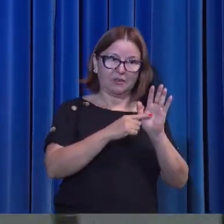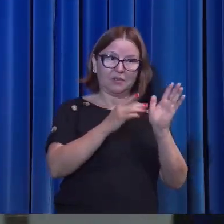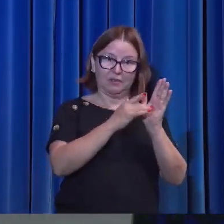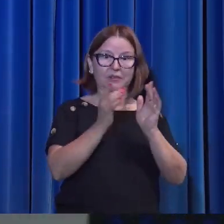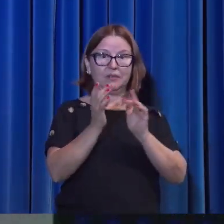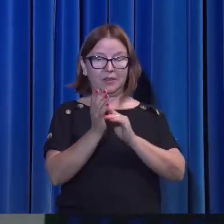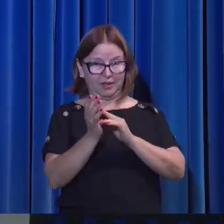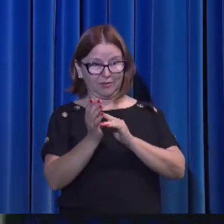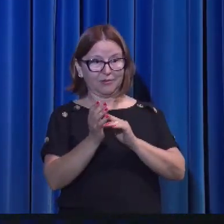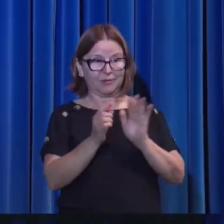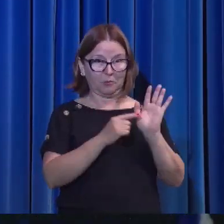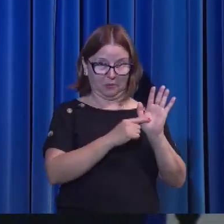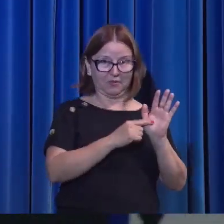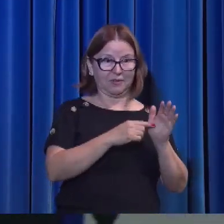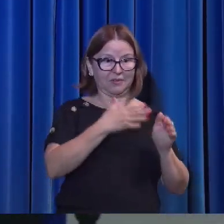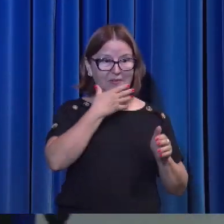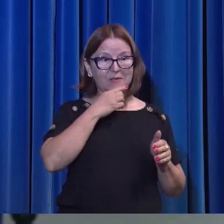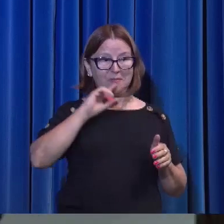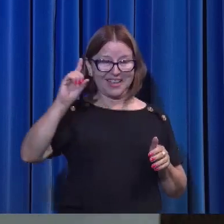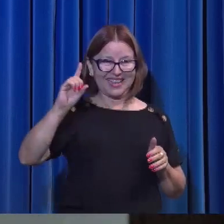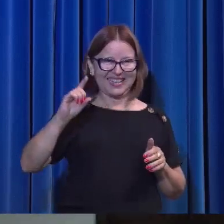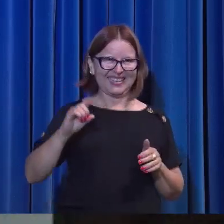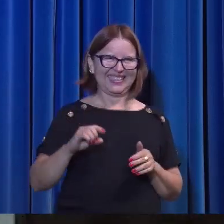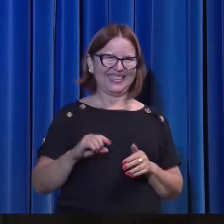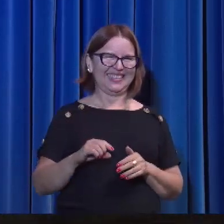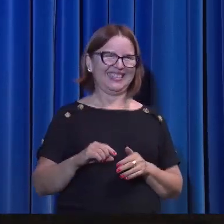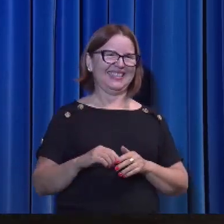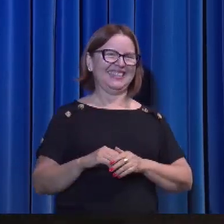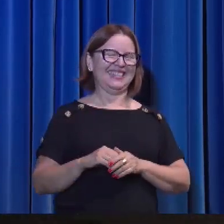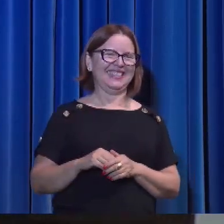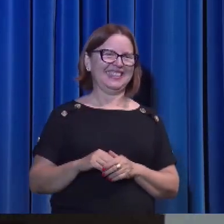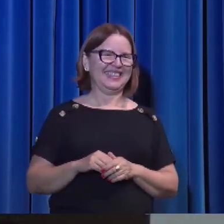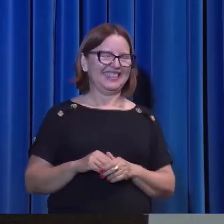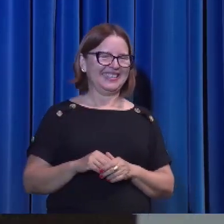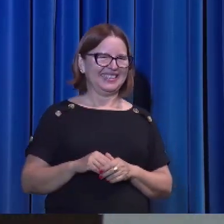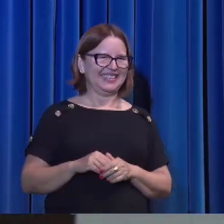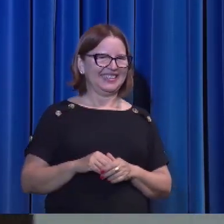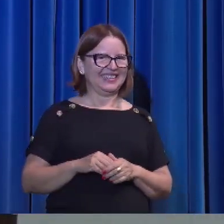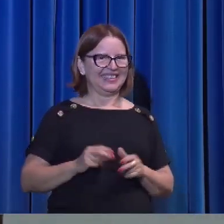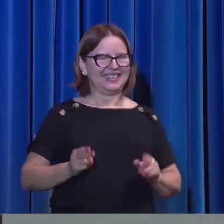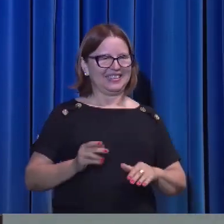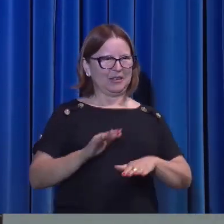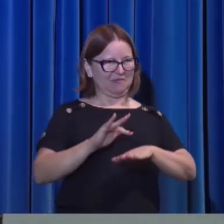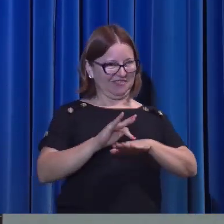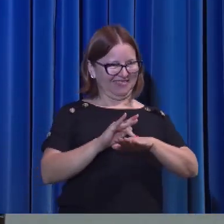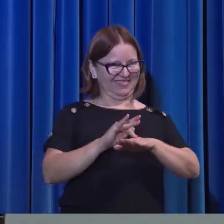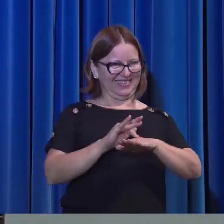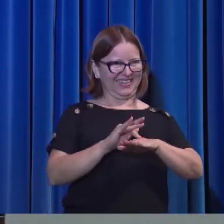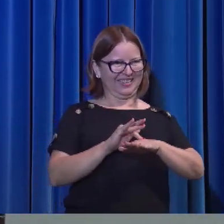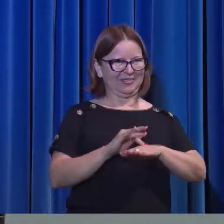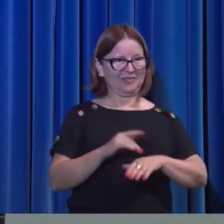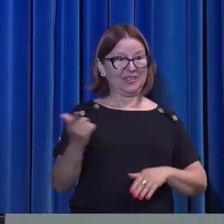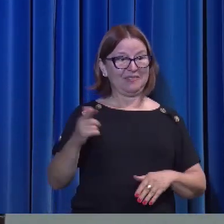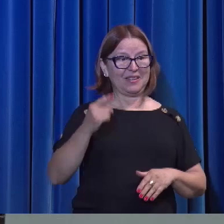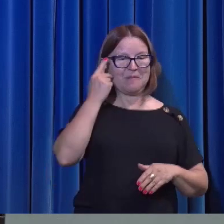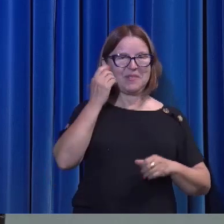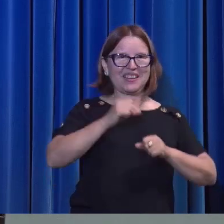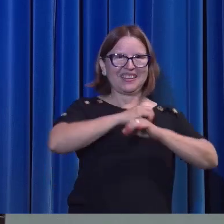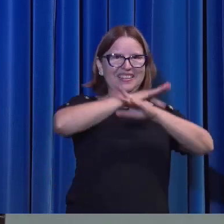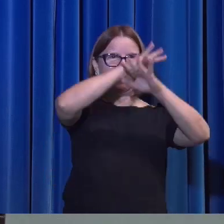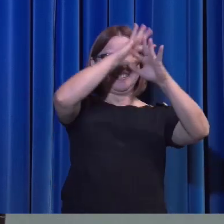muito discreto. Ele não chama atenção para si. Ele veio para glorificar a Jesus.